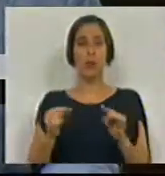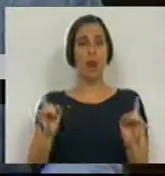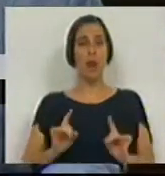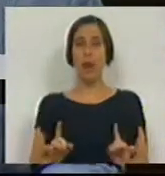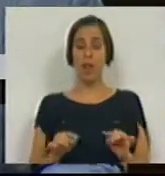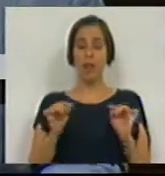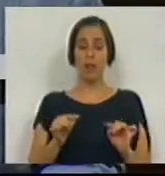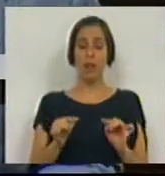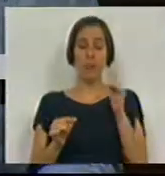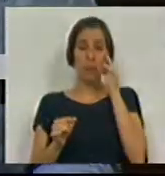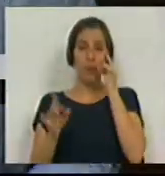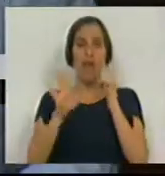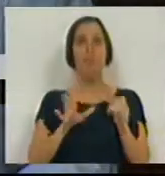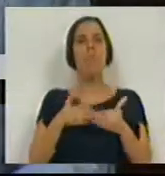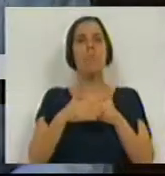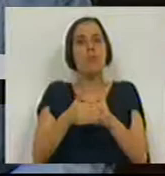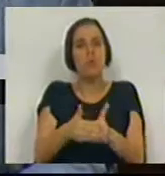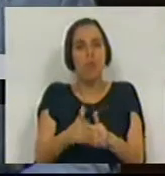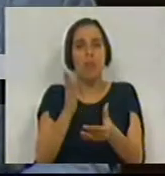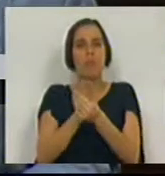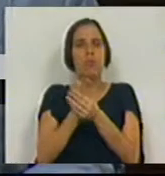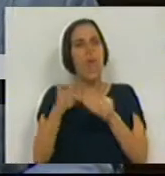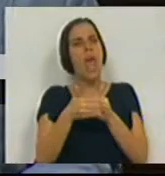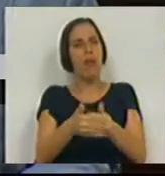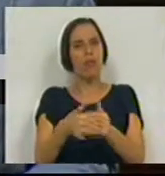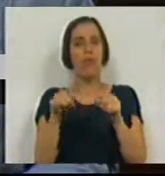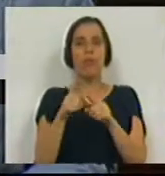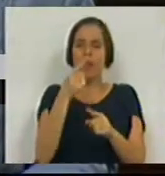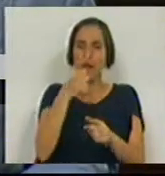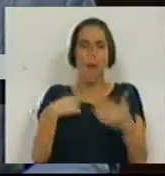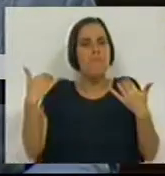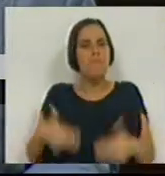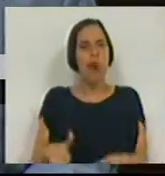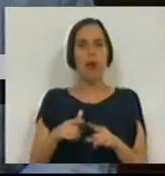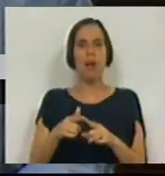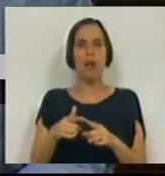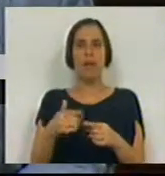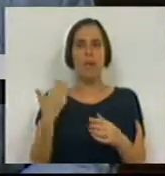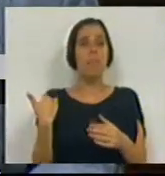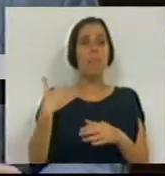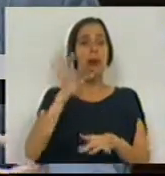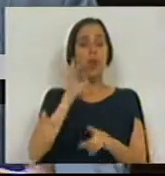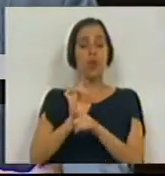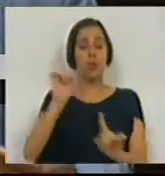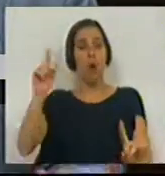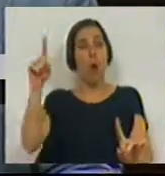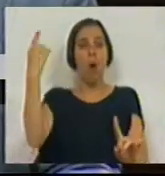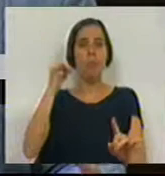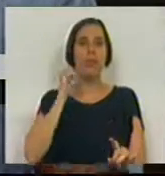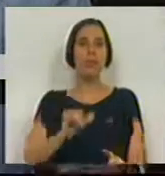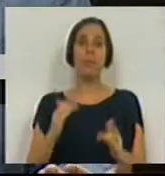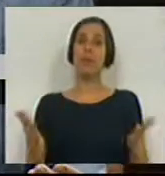Presidente. Estamos a discutir o processo. E quanto ao processo, está errado porque vai muito para além daquilo que deveria ser